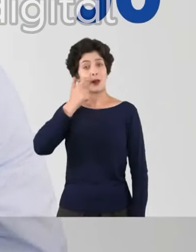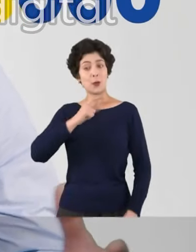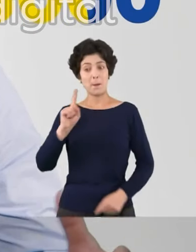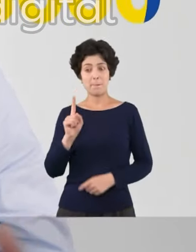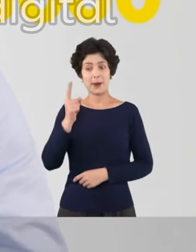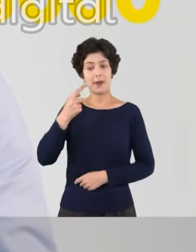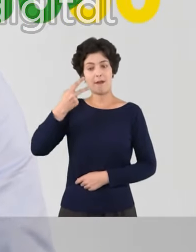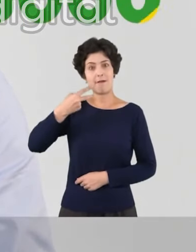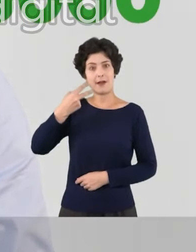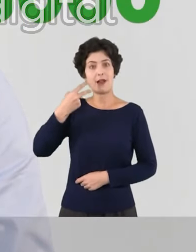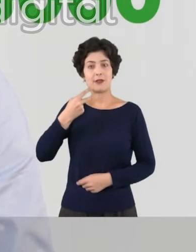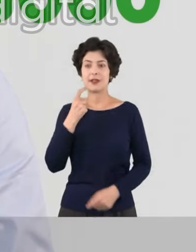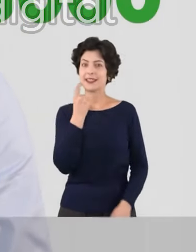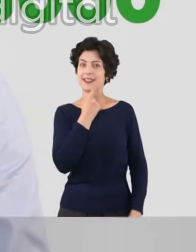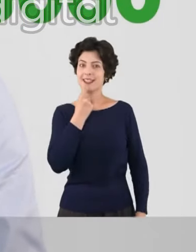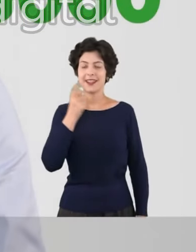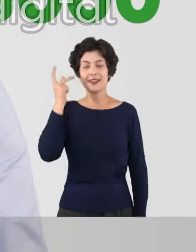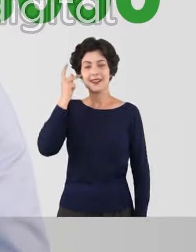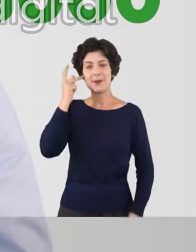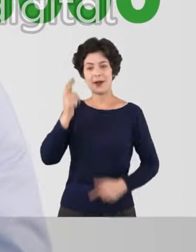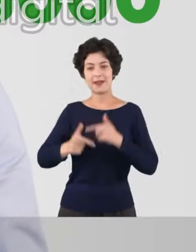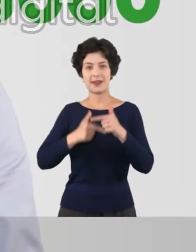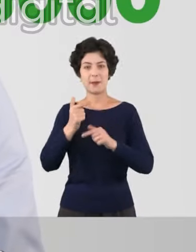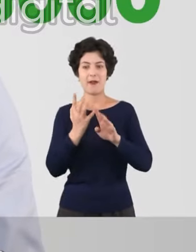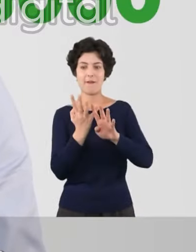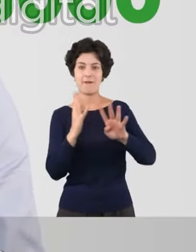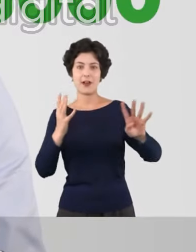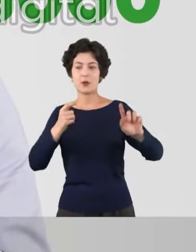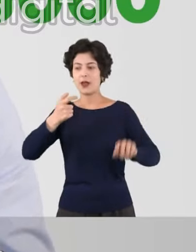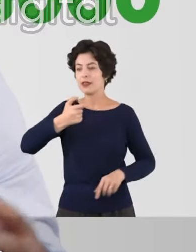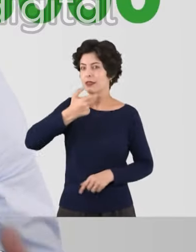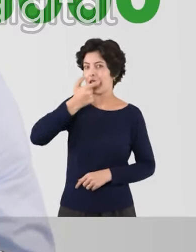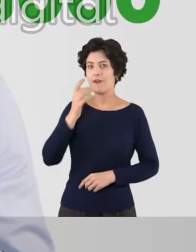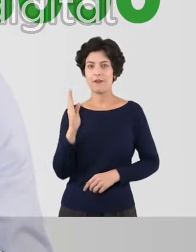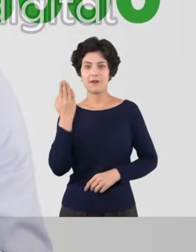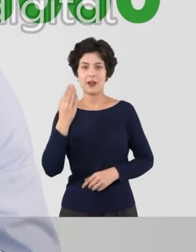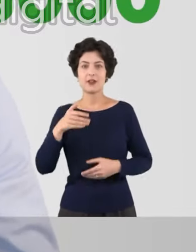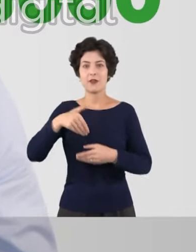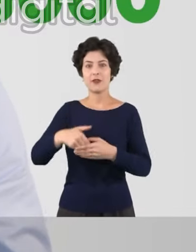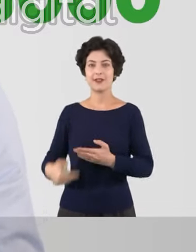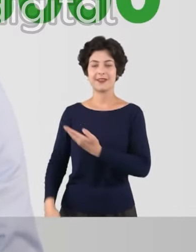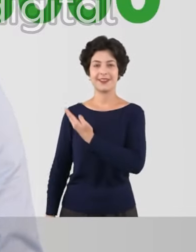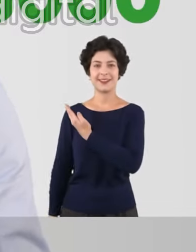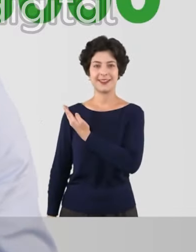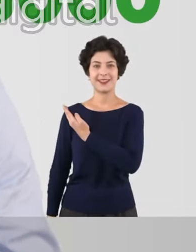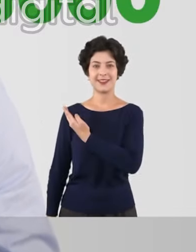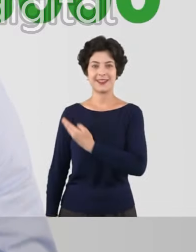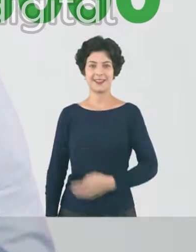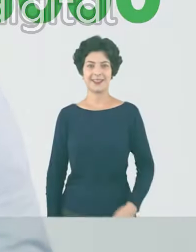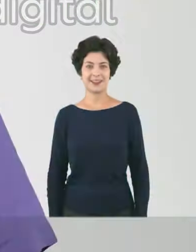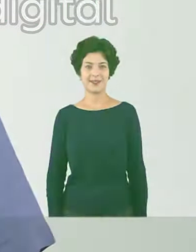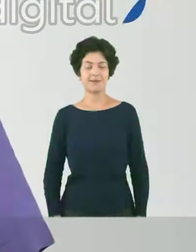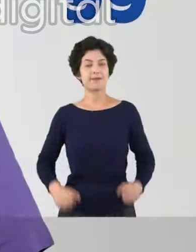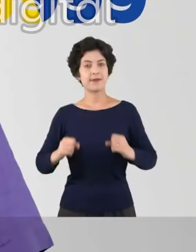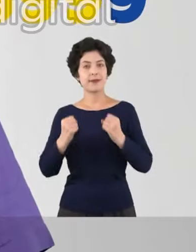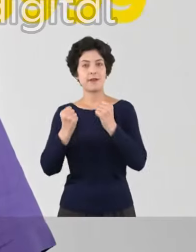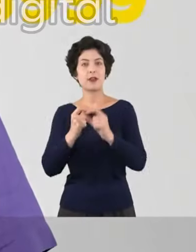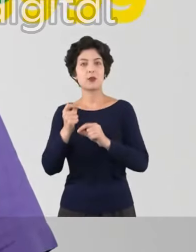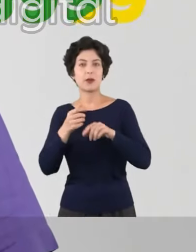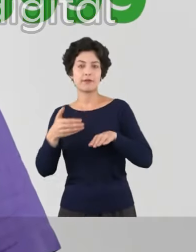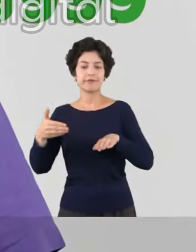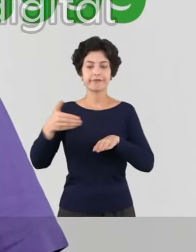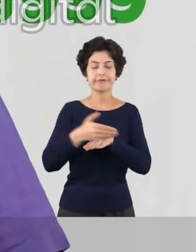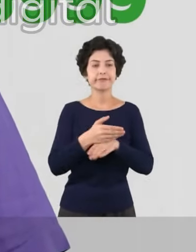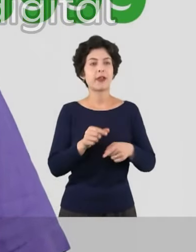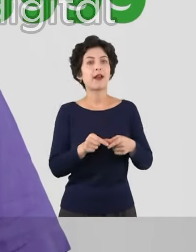Sou o primeiro cirurgião dentista, vereador de São Paulo. Com o nosso trabalho, zeramos a fila de prótese odontológica. Vote Marcelo Messias, vote 15 mil. Defendo o